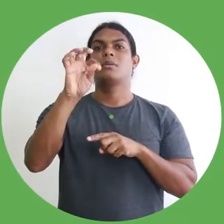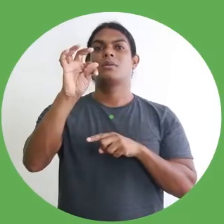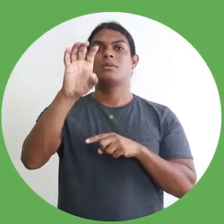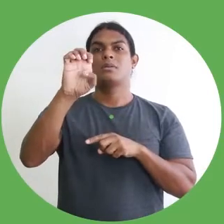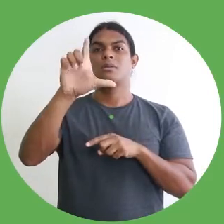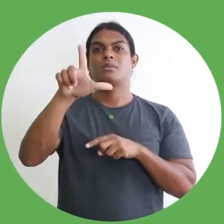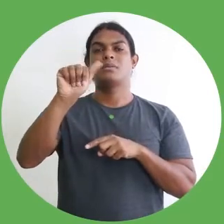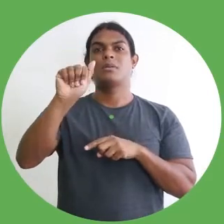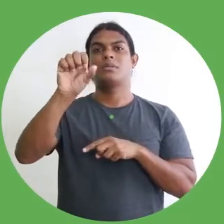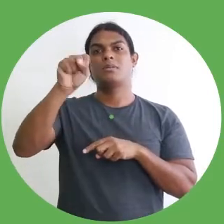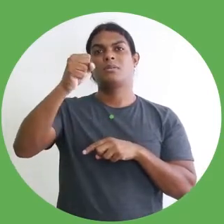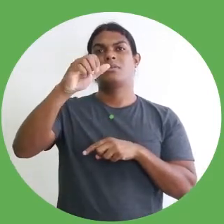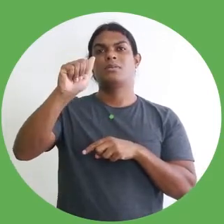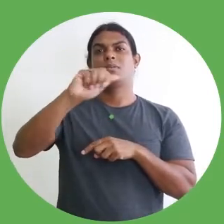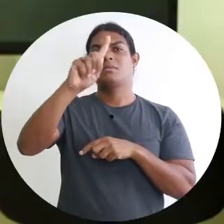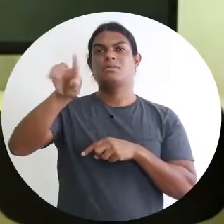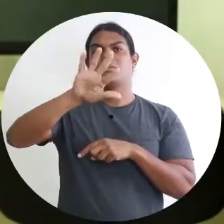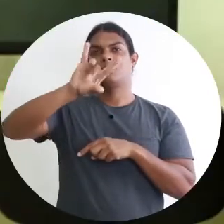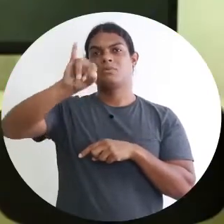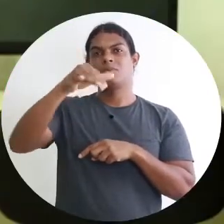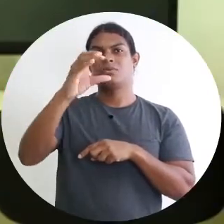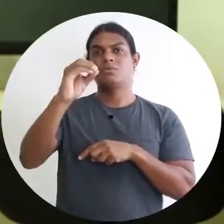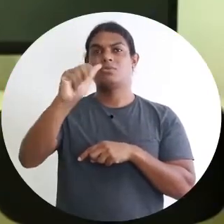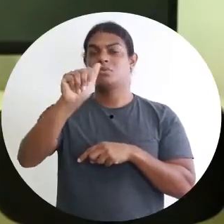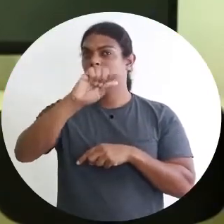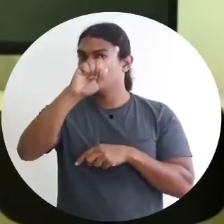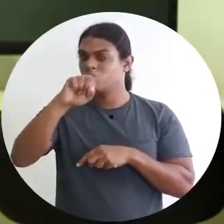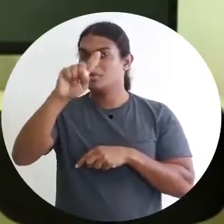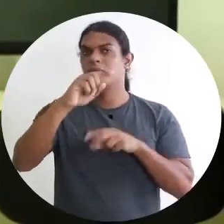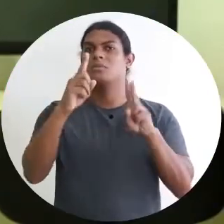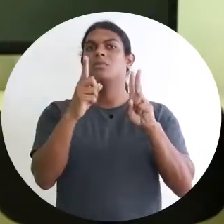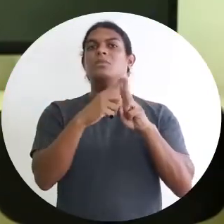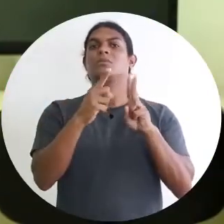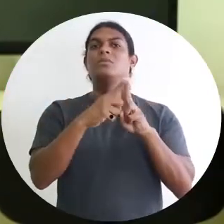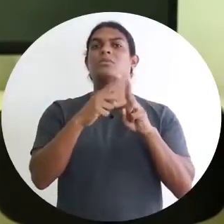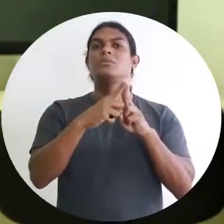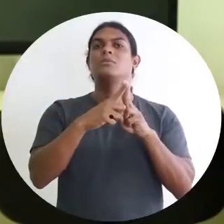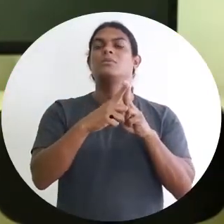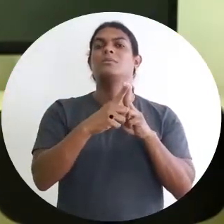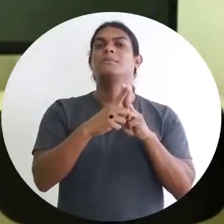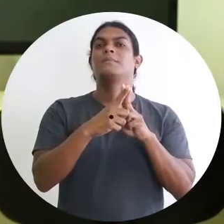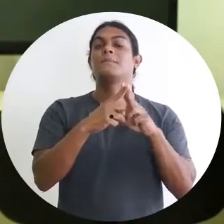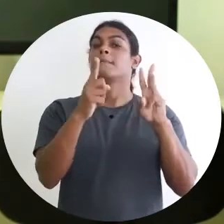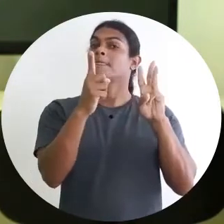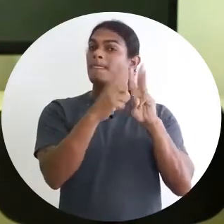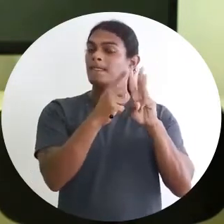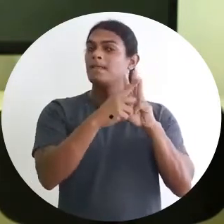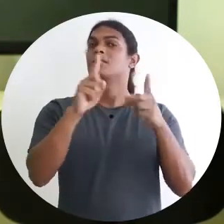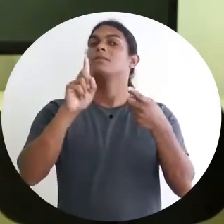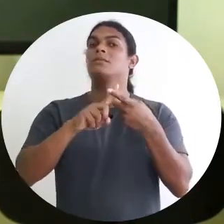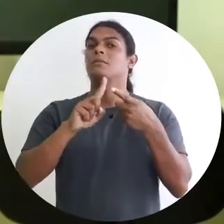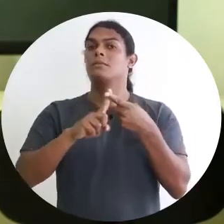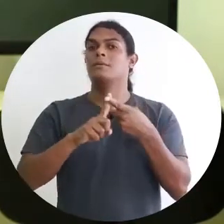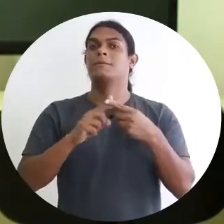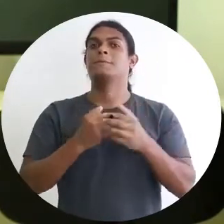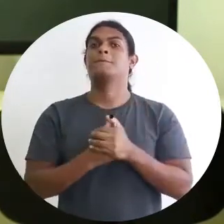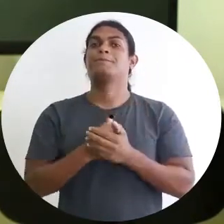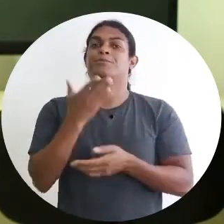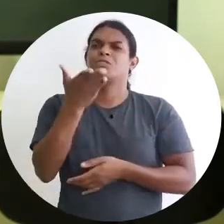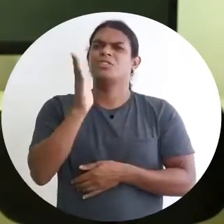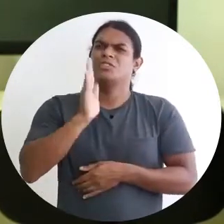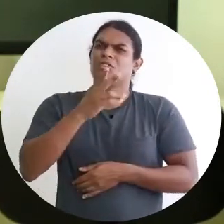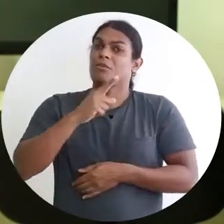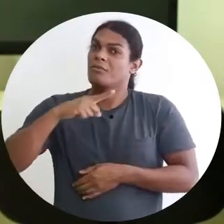Pinacoteca e tem uma galeria. Para vocês que nunca tiveram oportunidade, para vocês que já foram para esse espaço cultural,